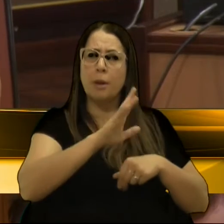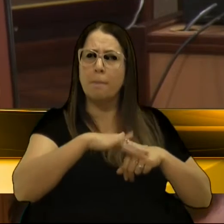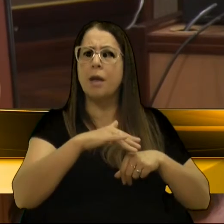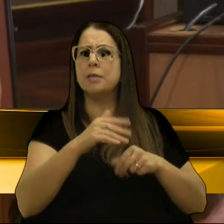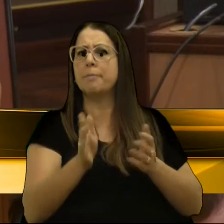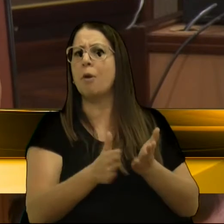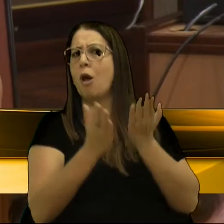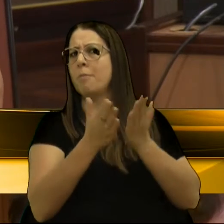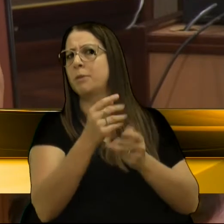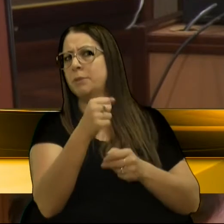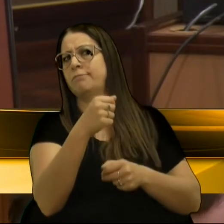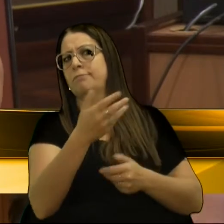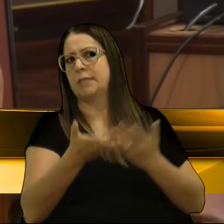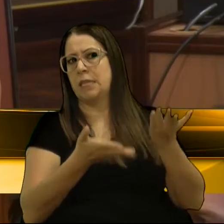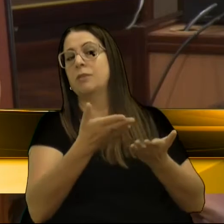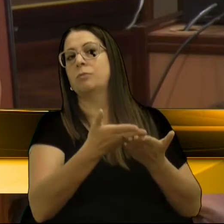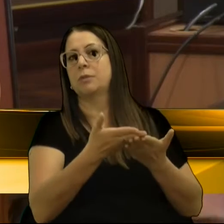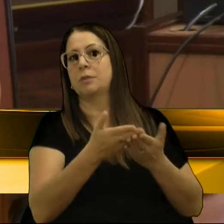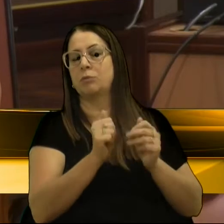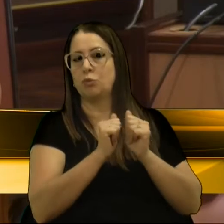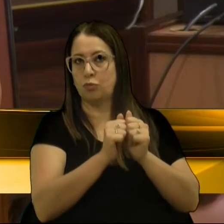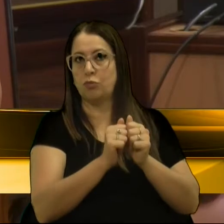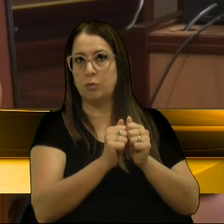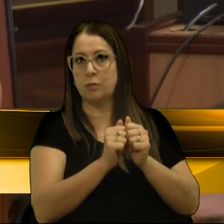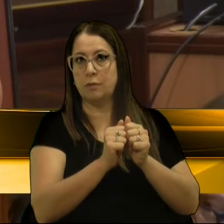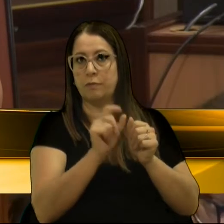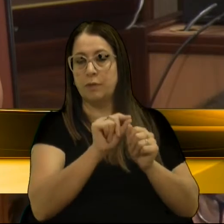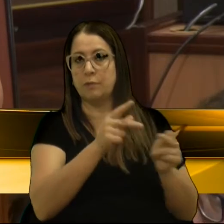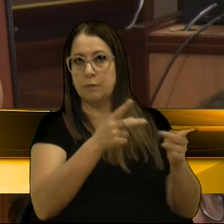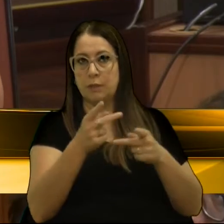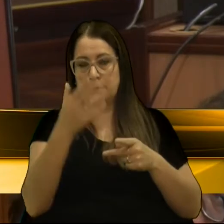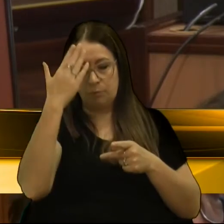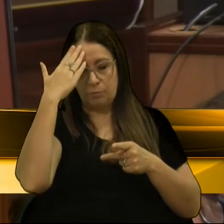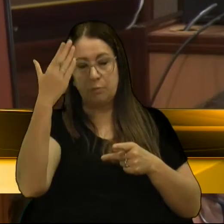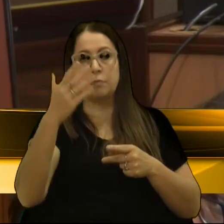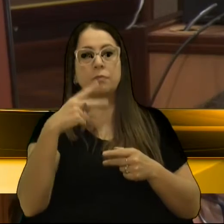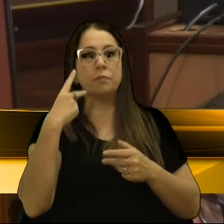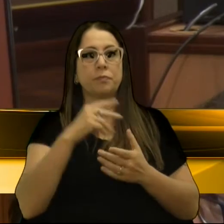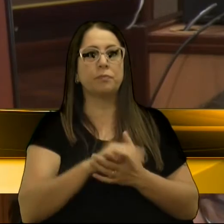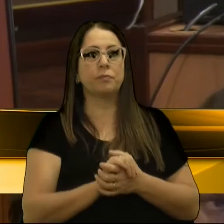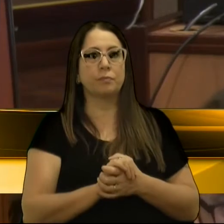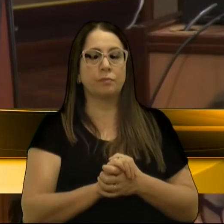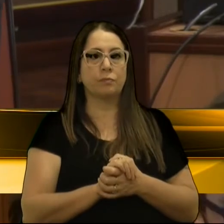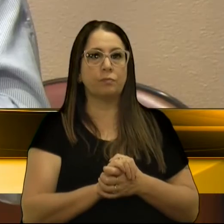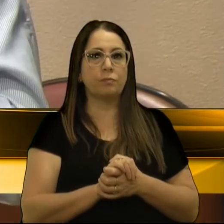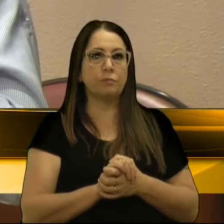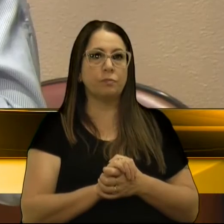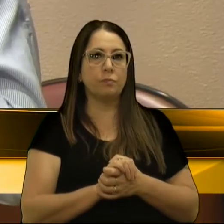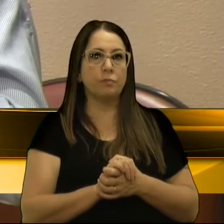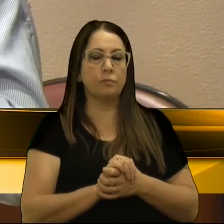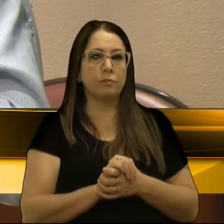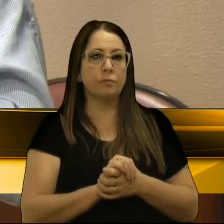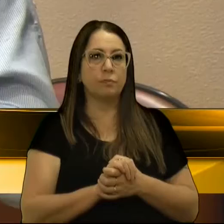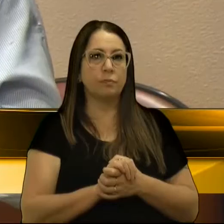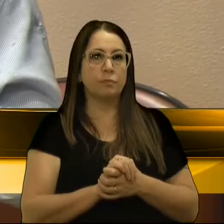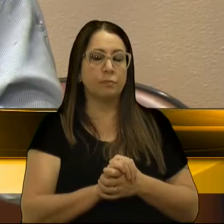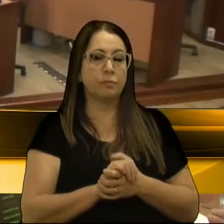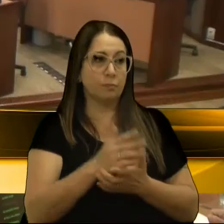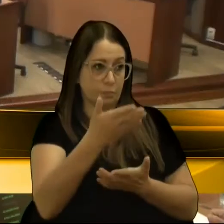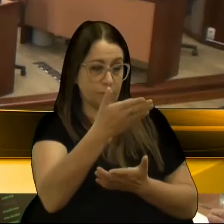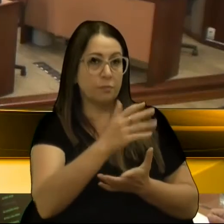precisam de atendimento. Estaremos em breve lá fazendo essas visitas. Muito obrigado, vereador. Pois não, uma parte desse caso. Pode ser?